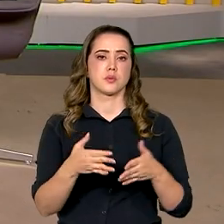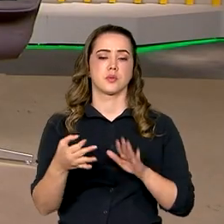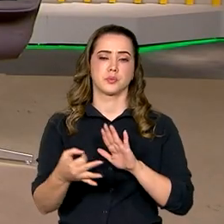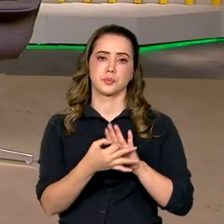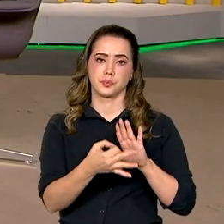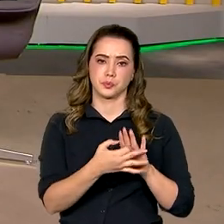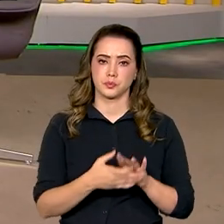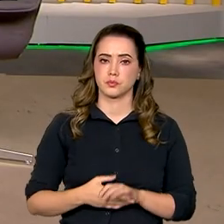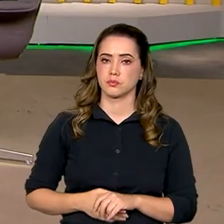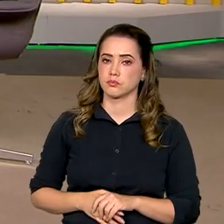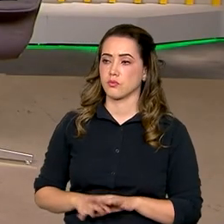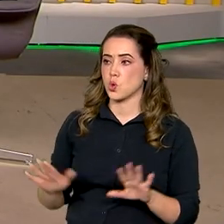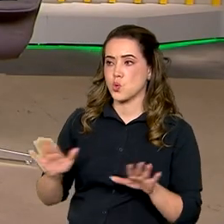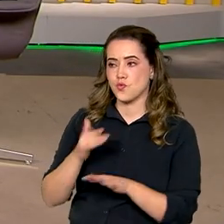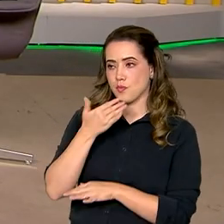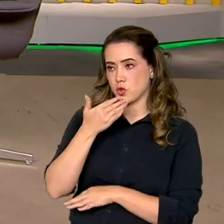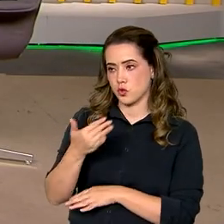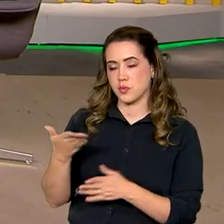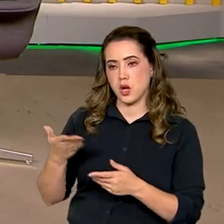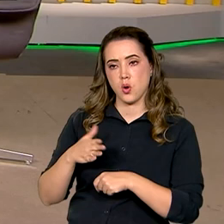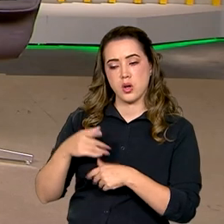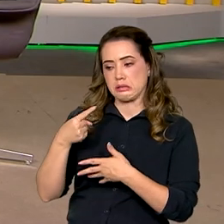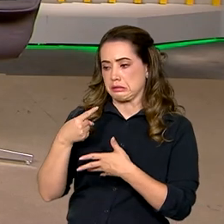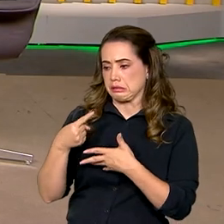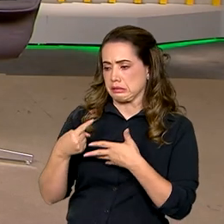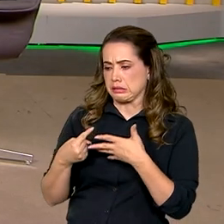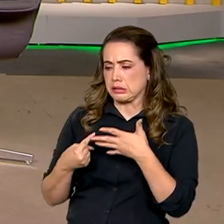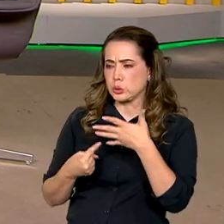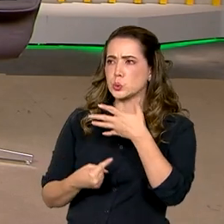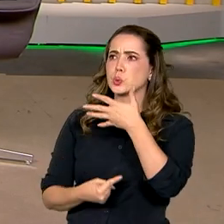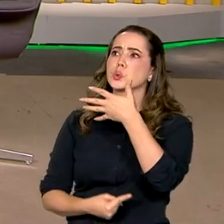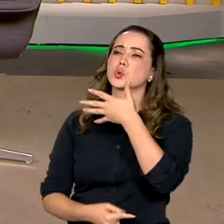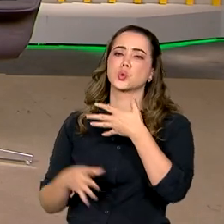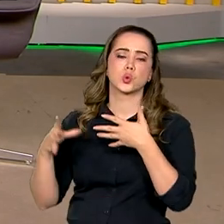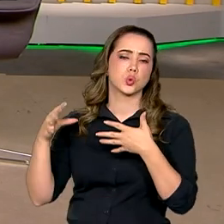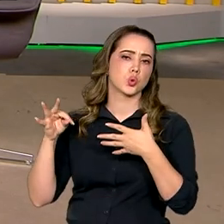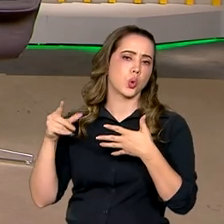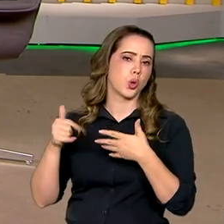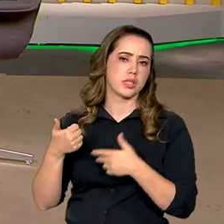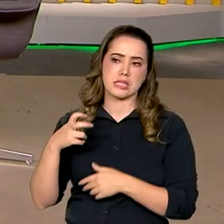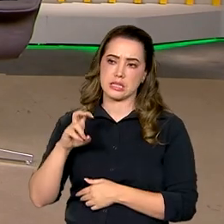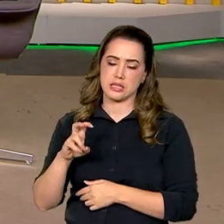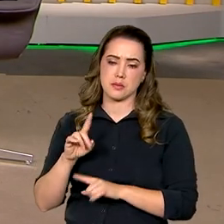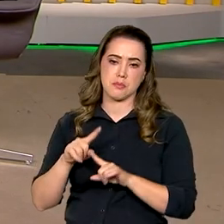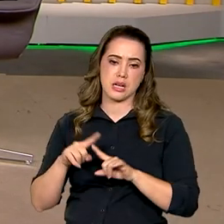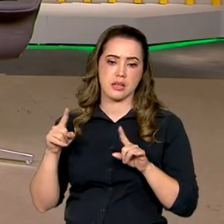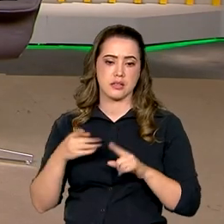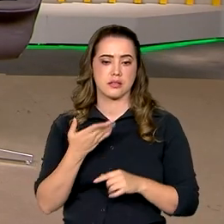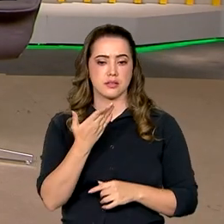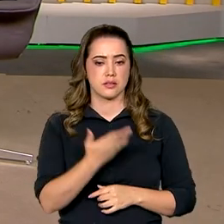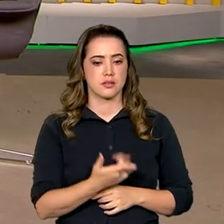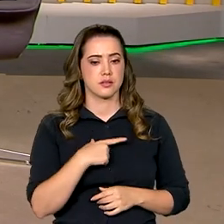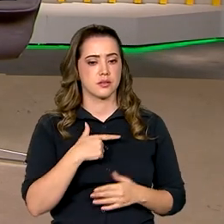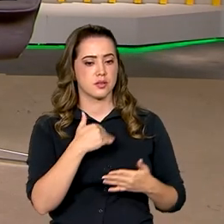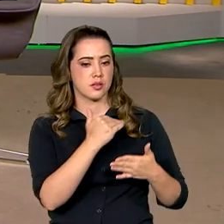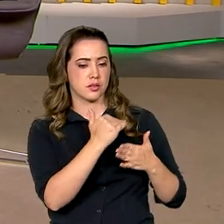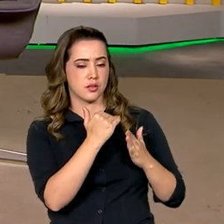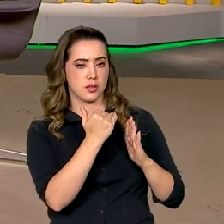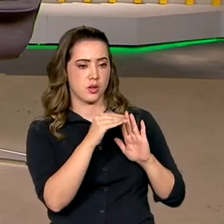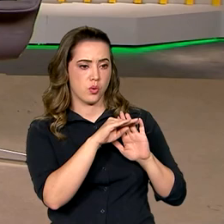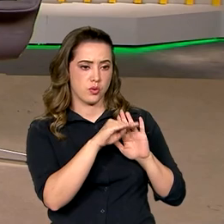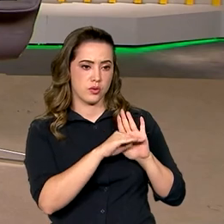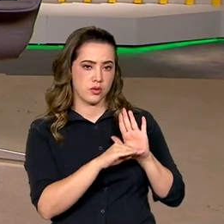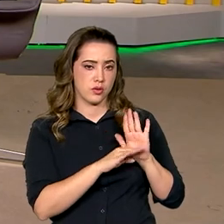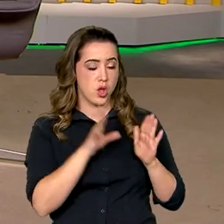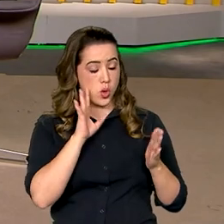popular. Eu não vou lhe pedir para mencionar todas as conferências nacionais, né? São 15 ao todo. O está aí com um cronograma que tem. Tem